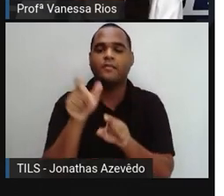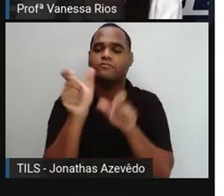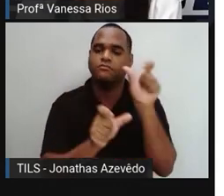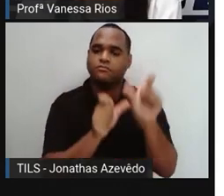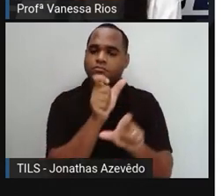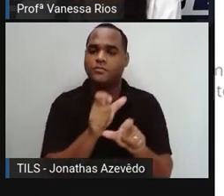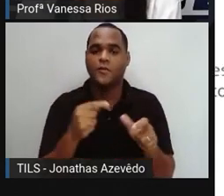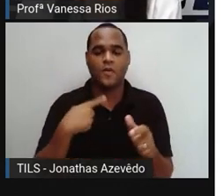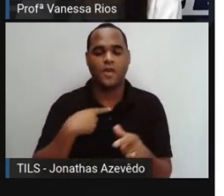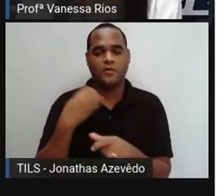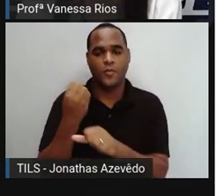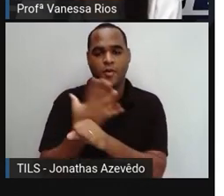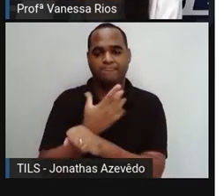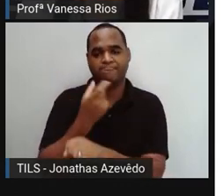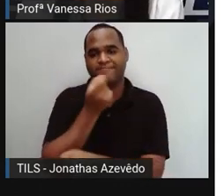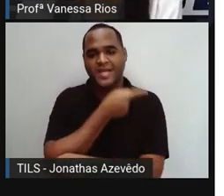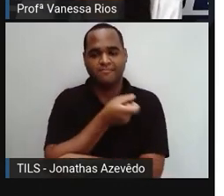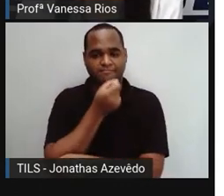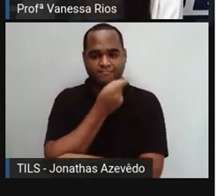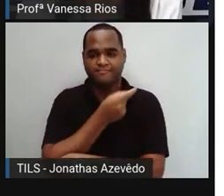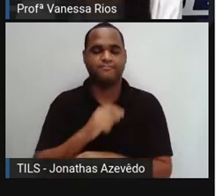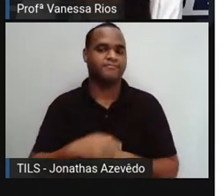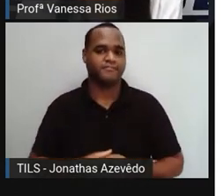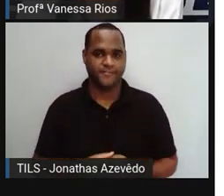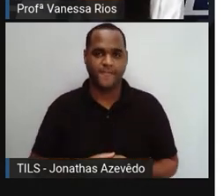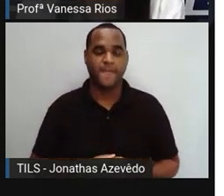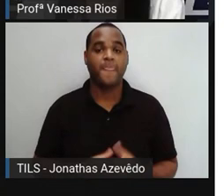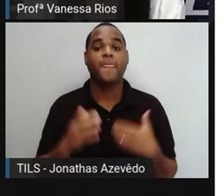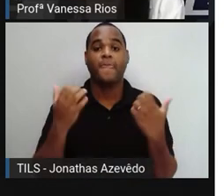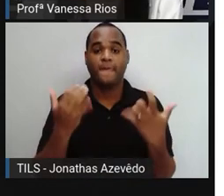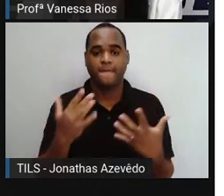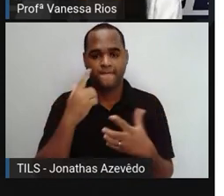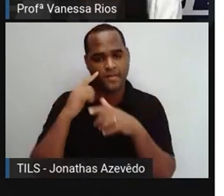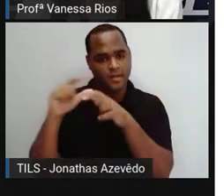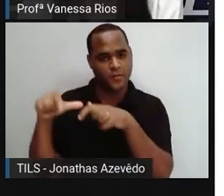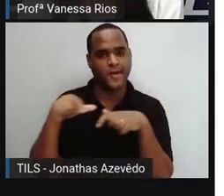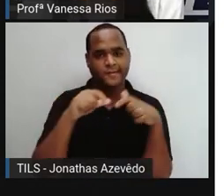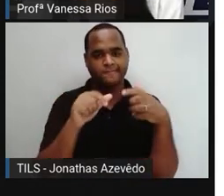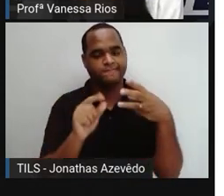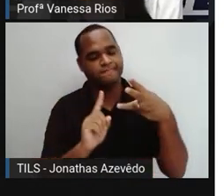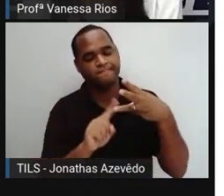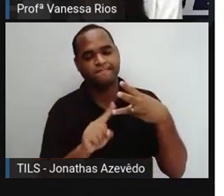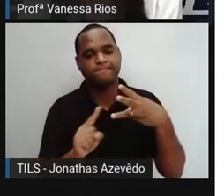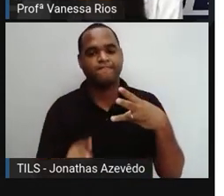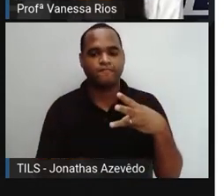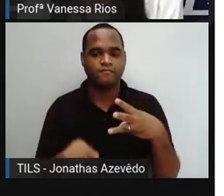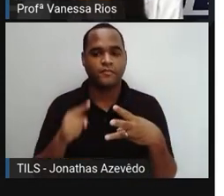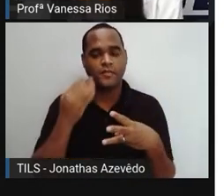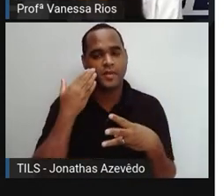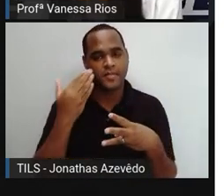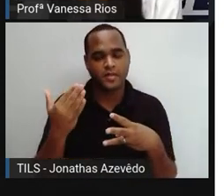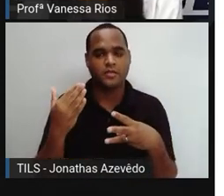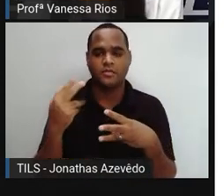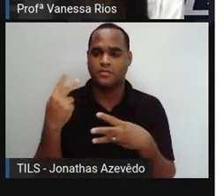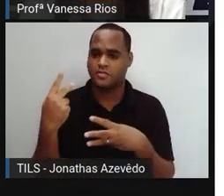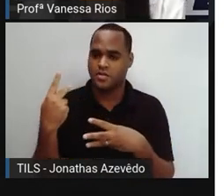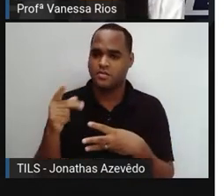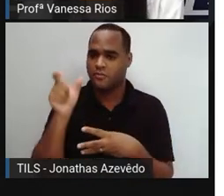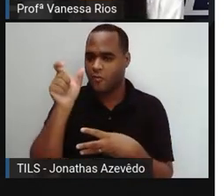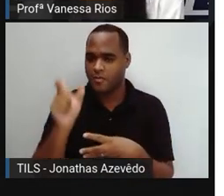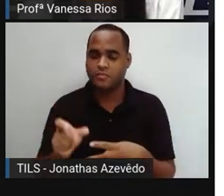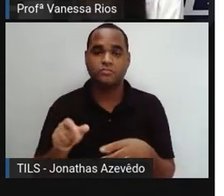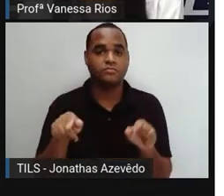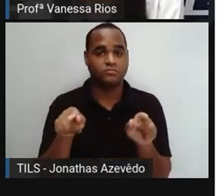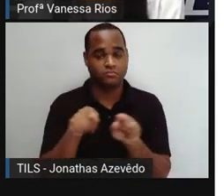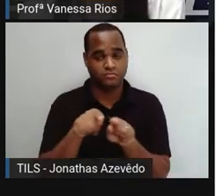caráter e humor. Quando a gente descreve lugares, há aí a apresentação de características físicas,